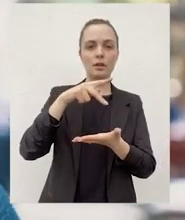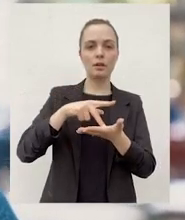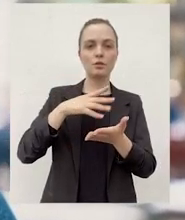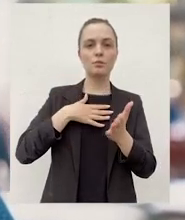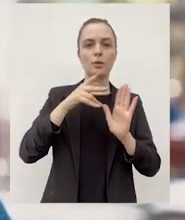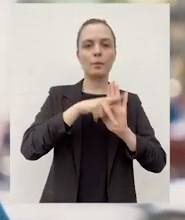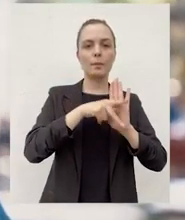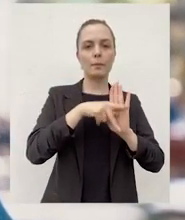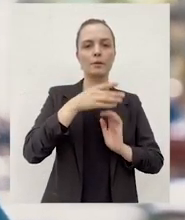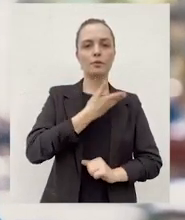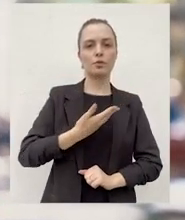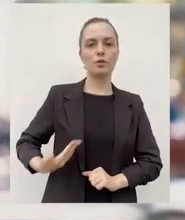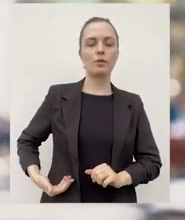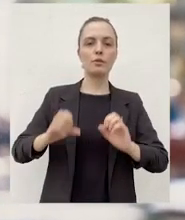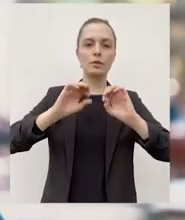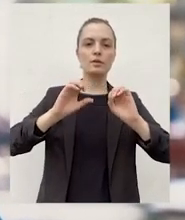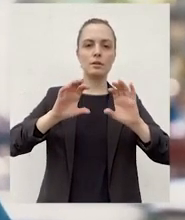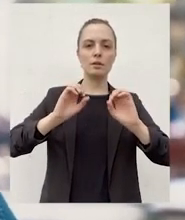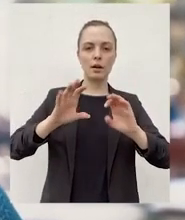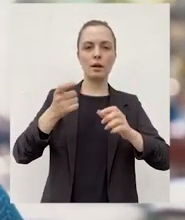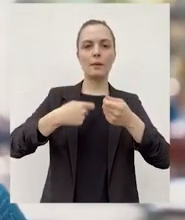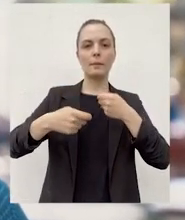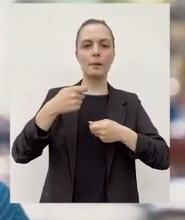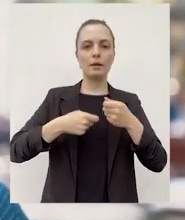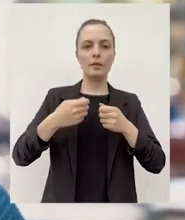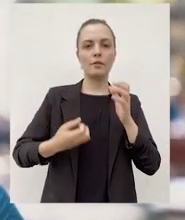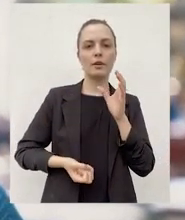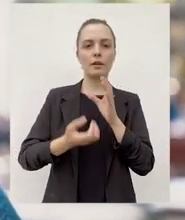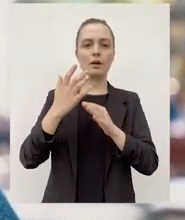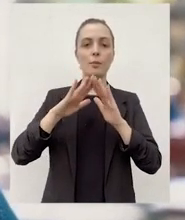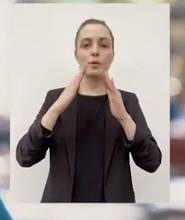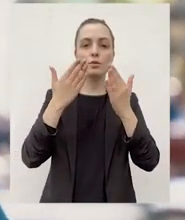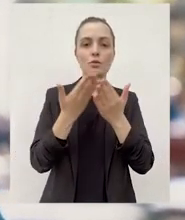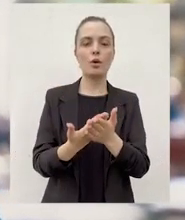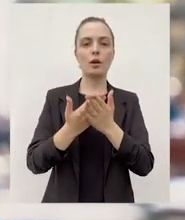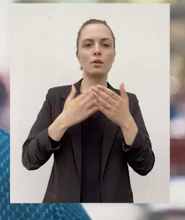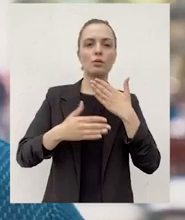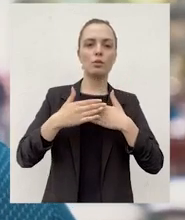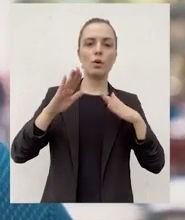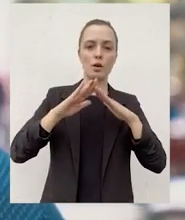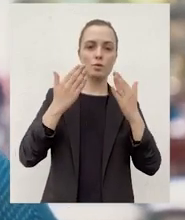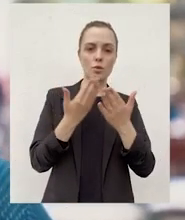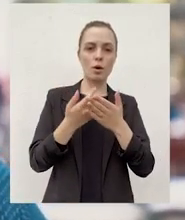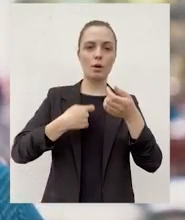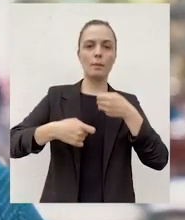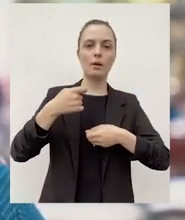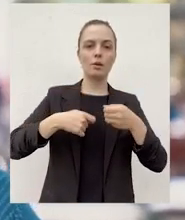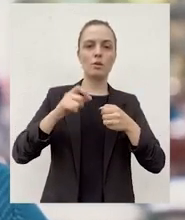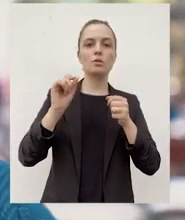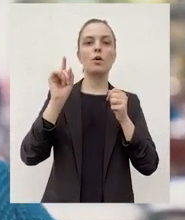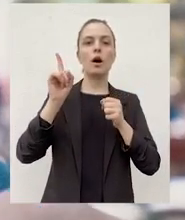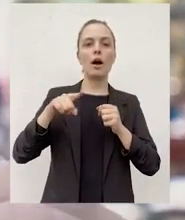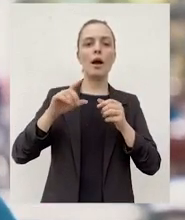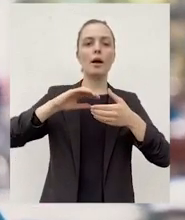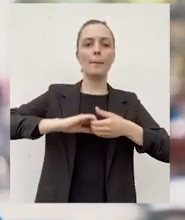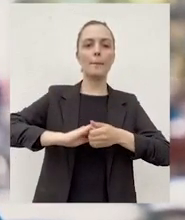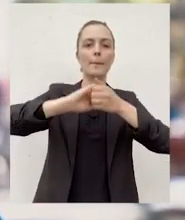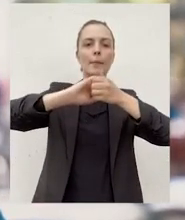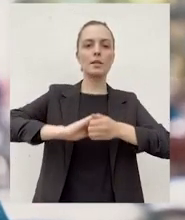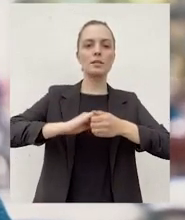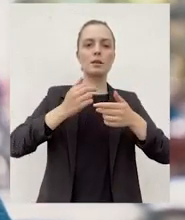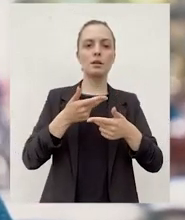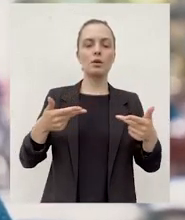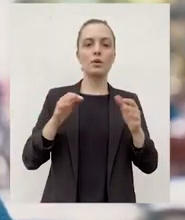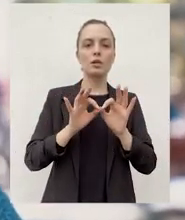nosso programa de governo quer te ensinar a empreender. Para isso, vamos criar a Escola do Empreendedorismo. A Escola do Empreendedorismo virá para ser tua